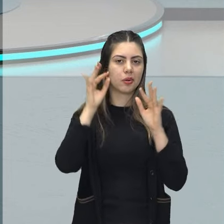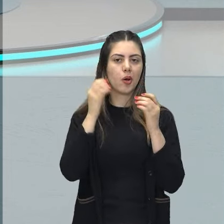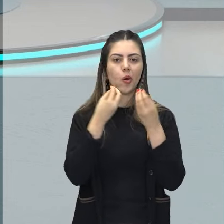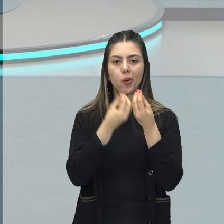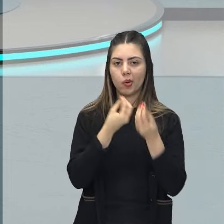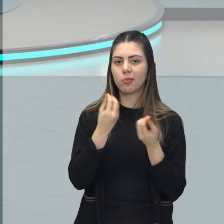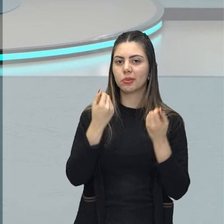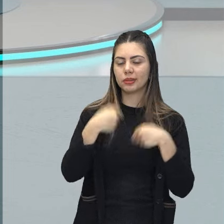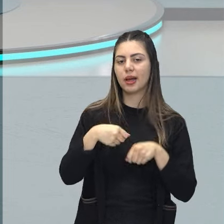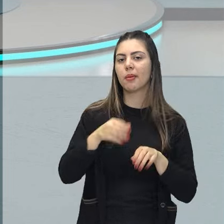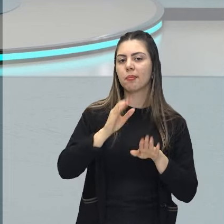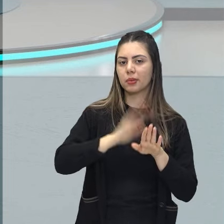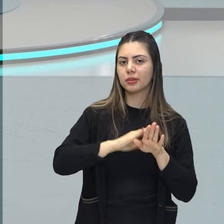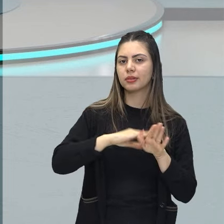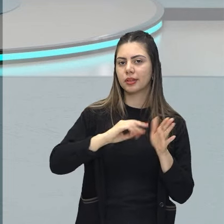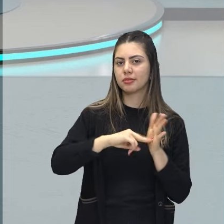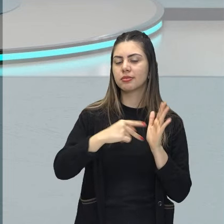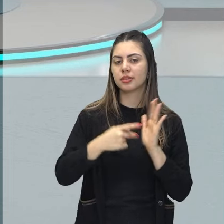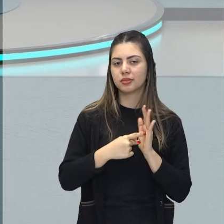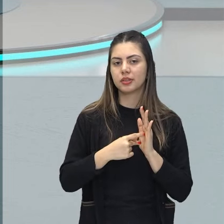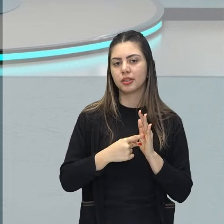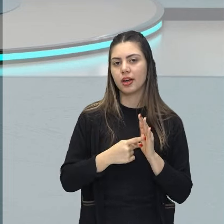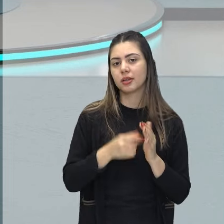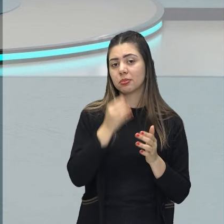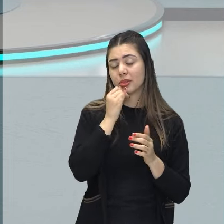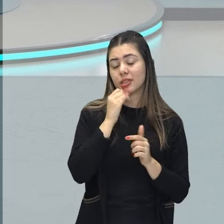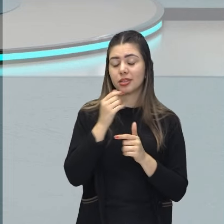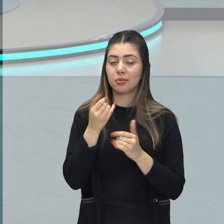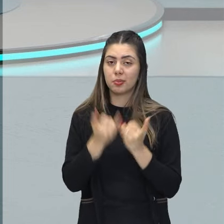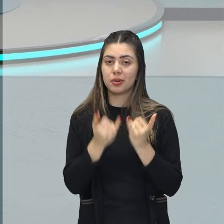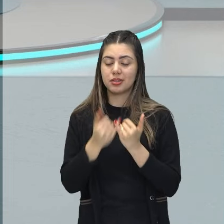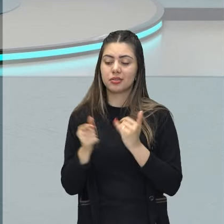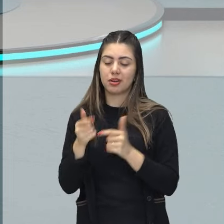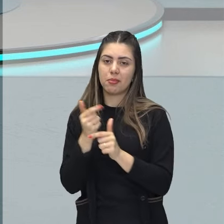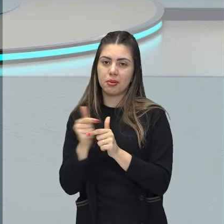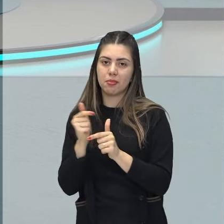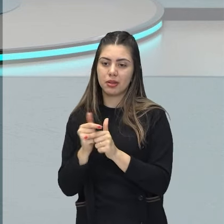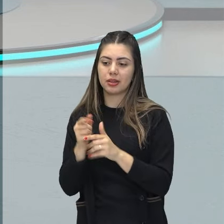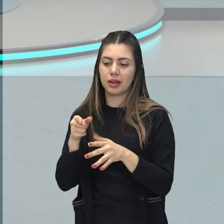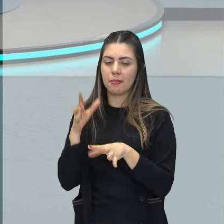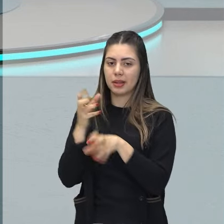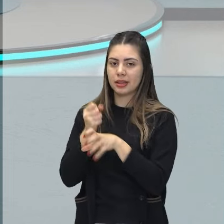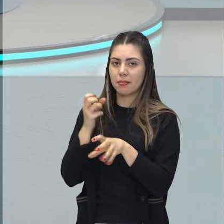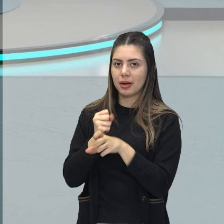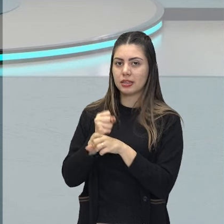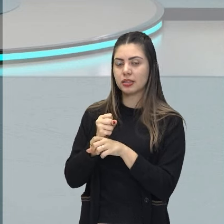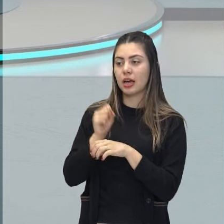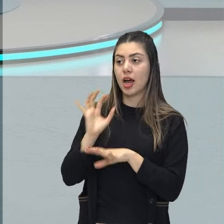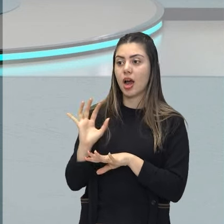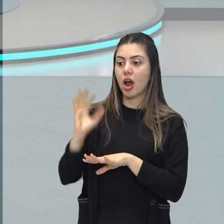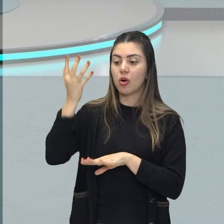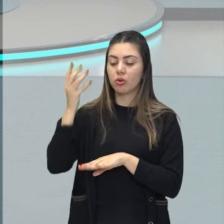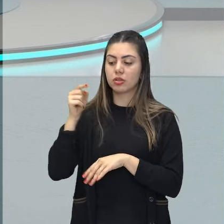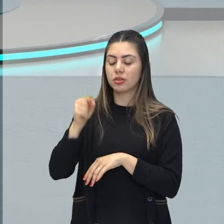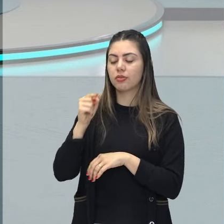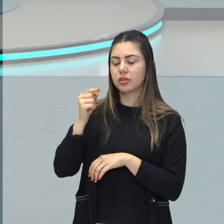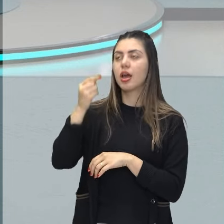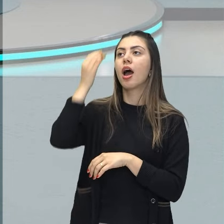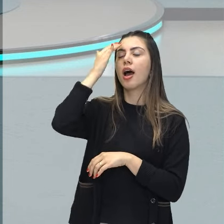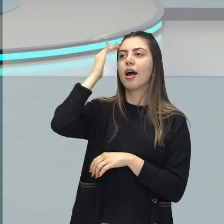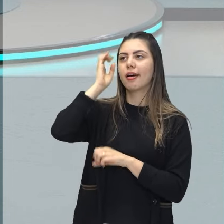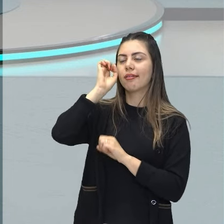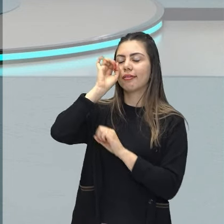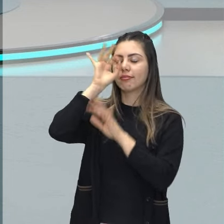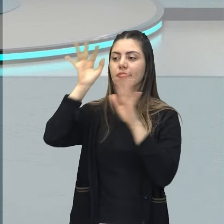muito maior do que eles, como se fosse um problema de matemática. No momento que seu lápis caiu, no momento que você pegou o lápis do chão, você